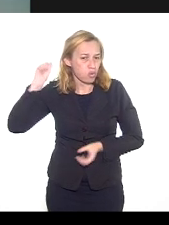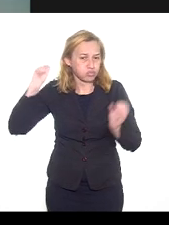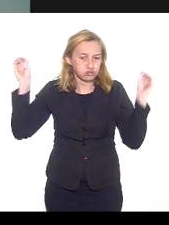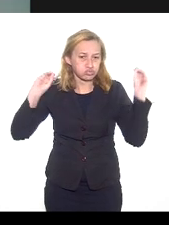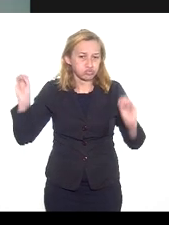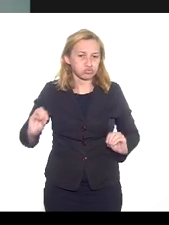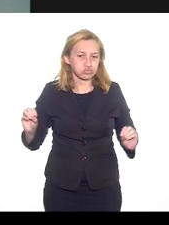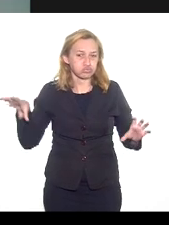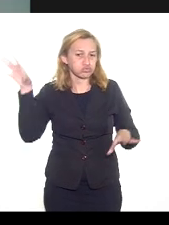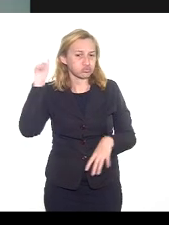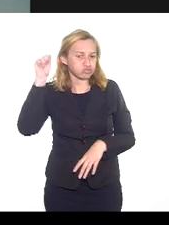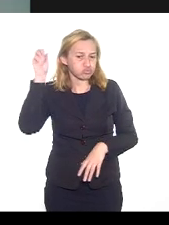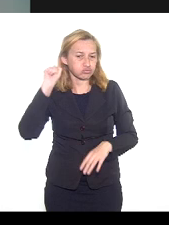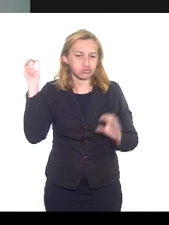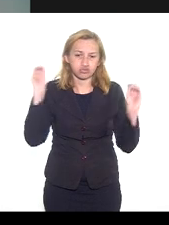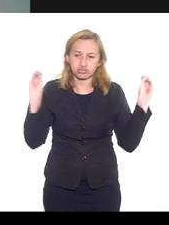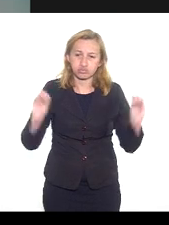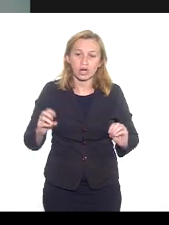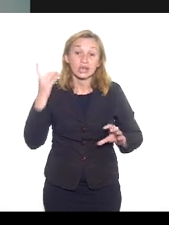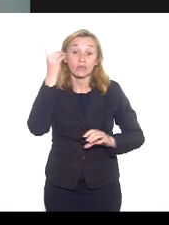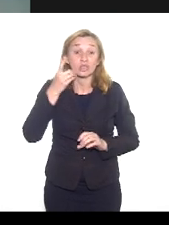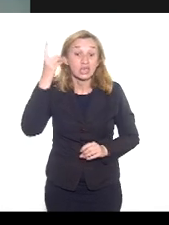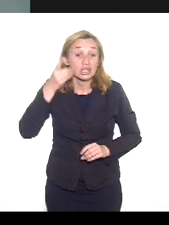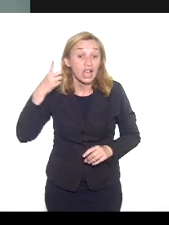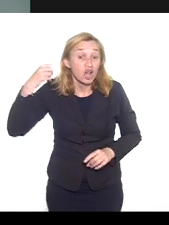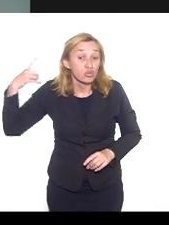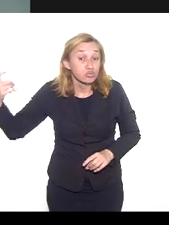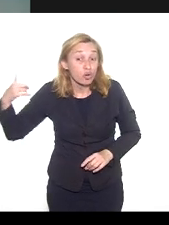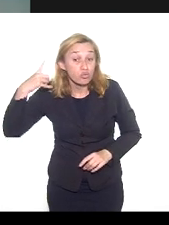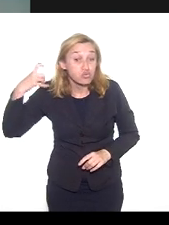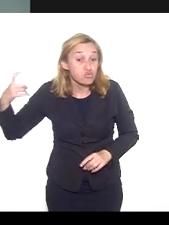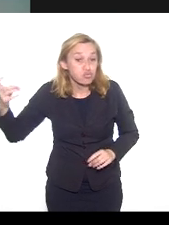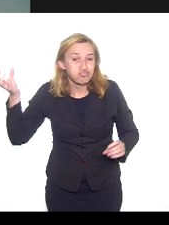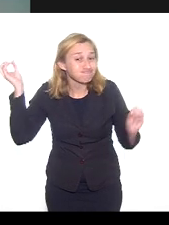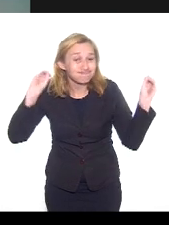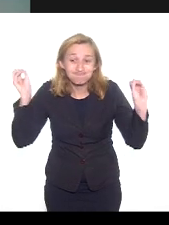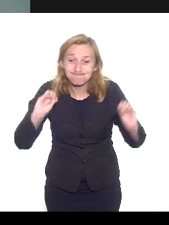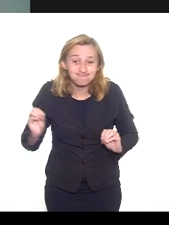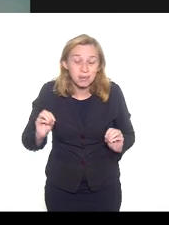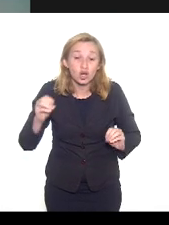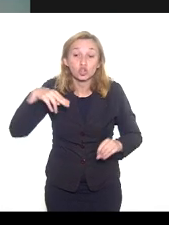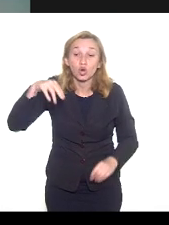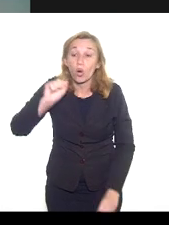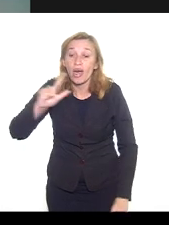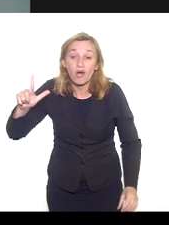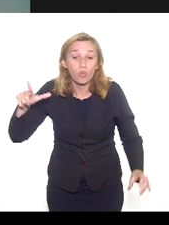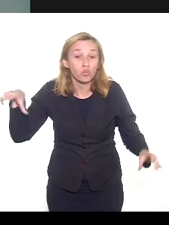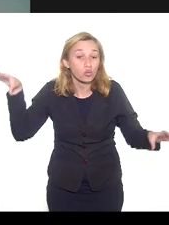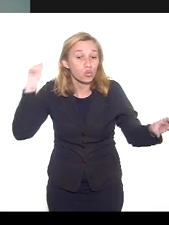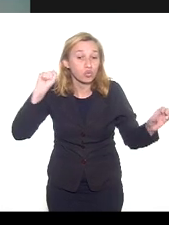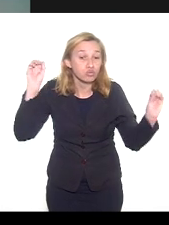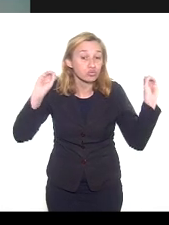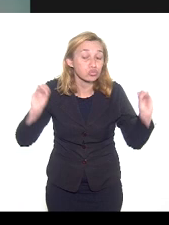Está sem som, deputado? Está sem som, Noel? Está sem som?